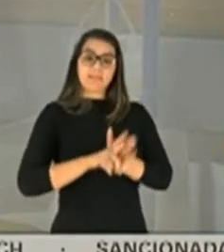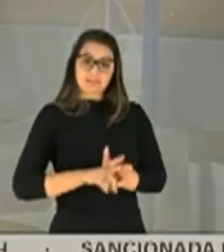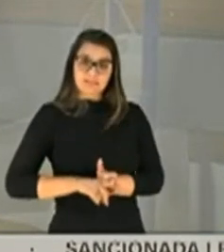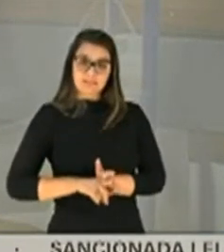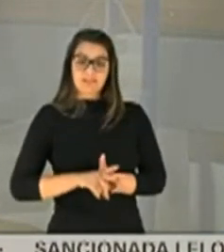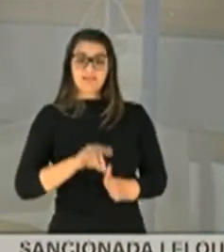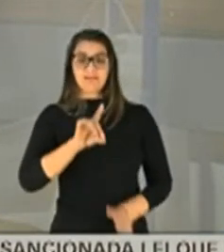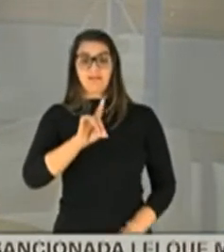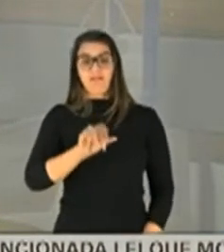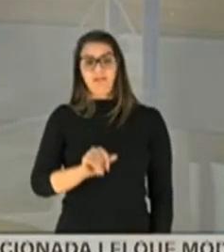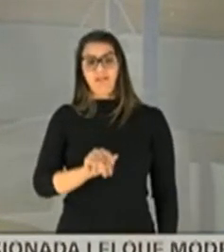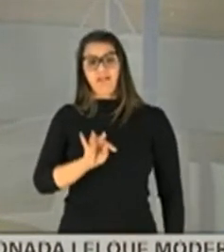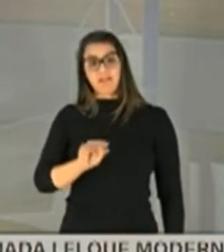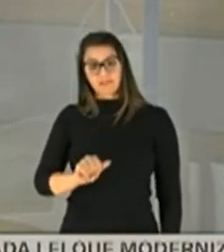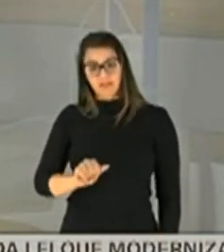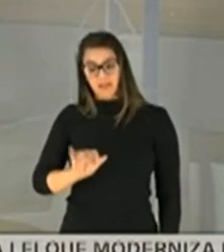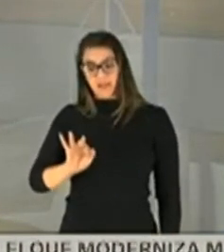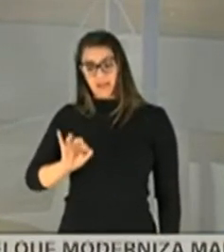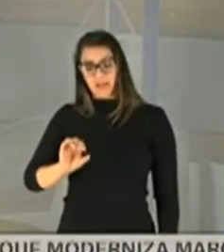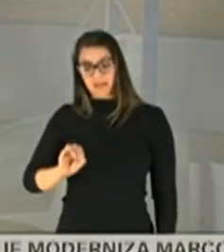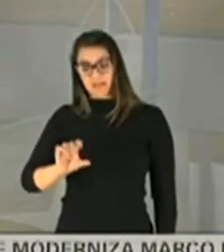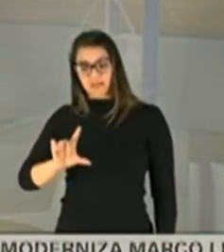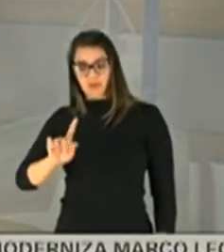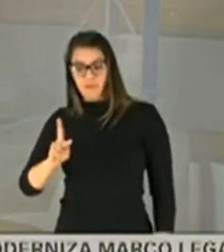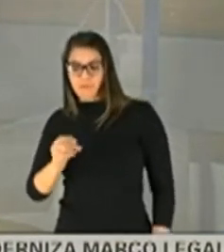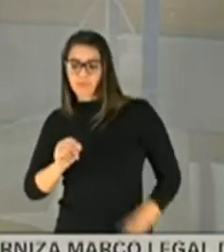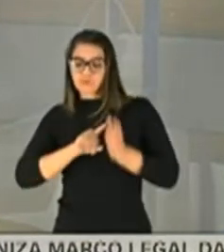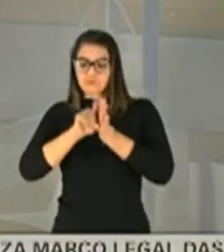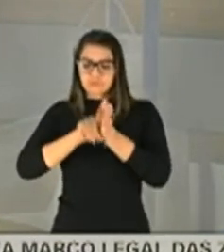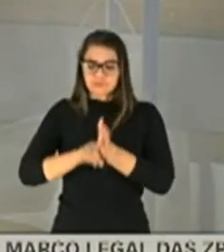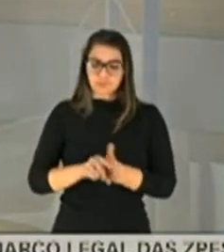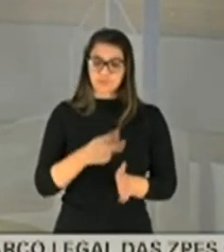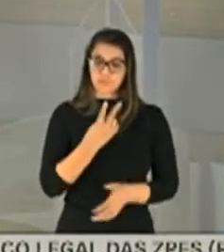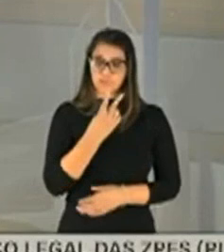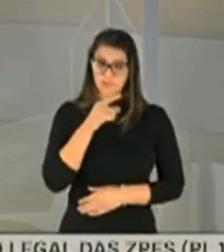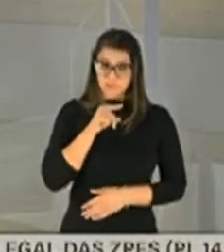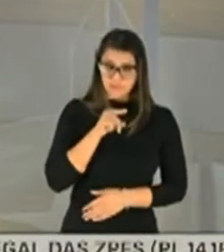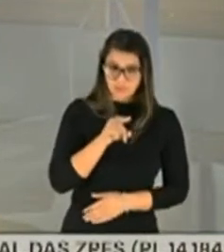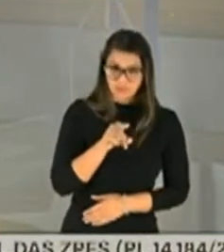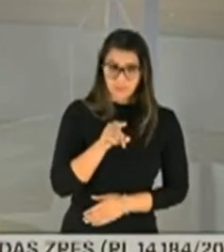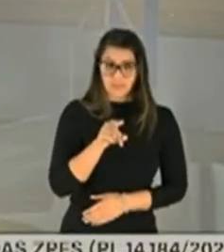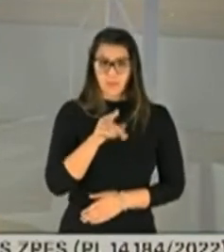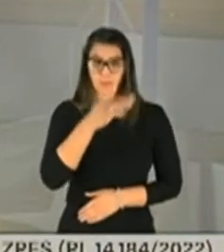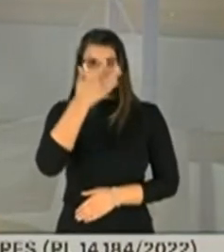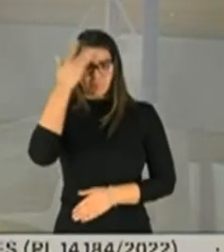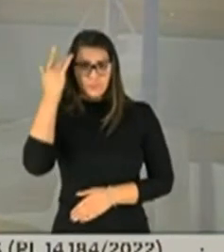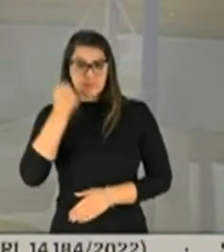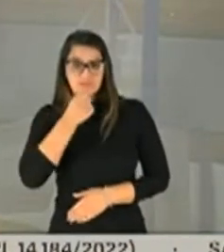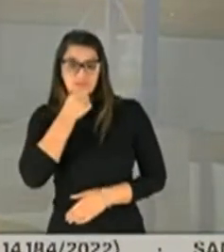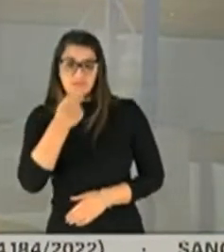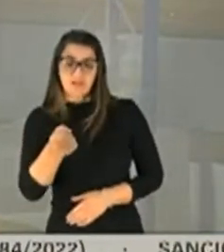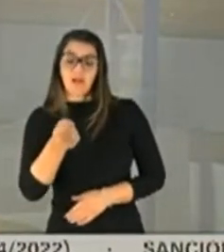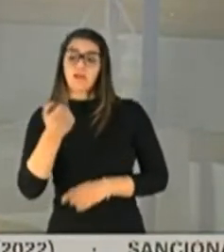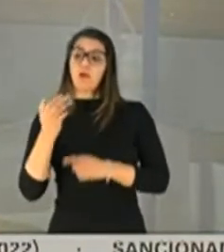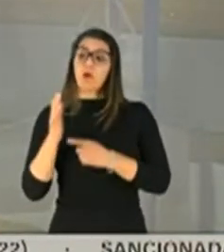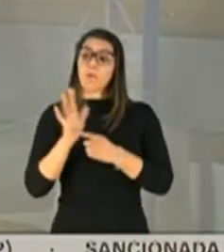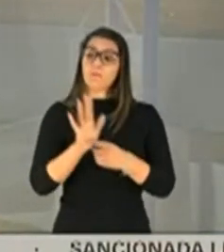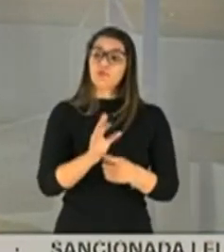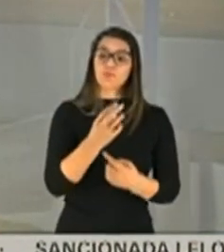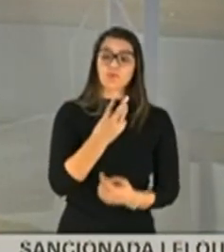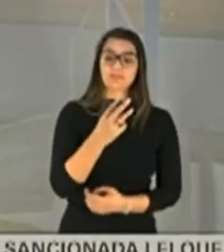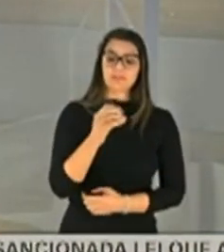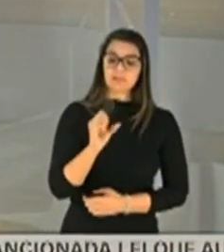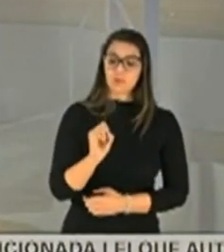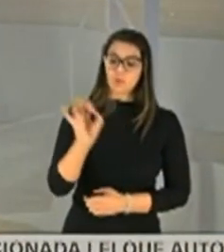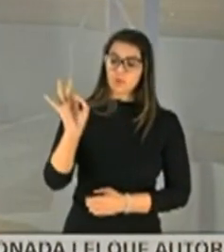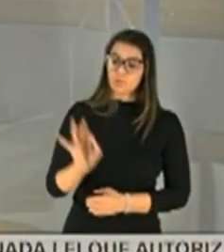que entrevistou 2.074 pessoas, olha só, Datafolha mostrando que 38%